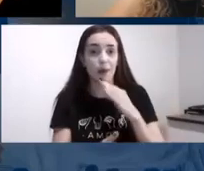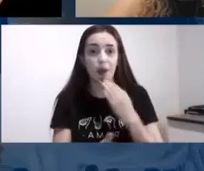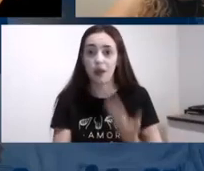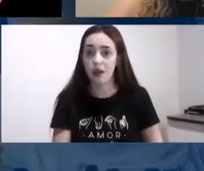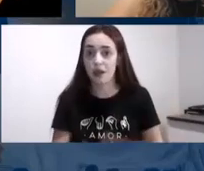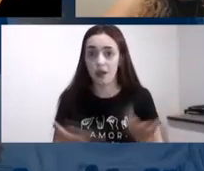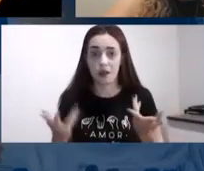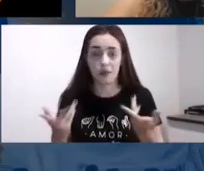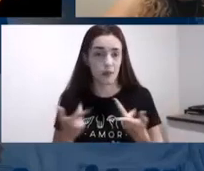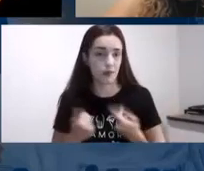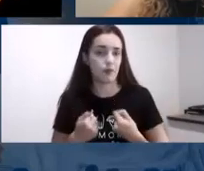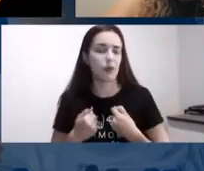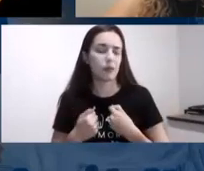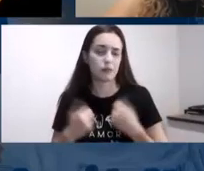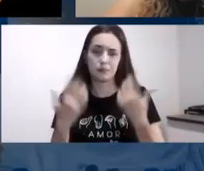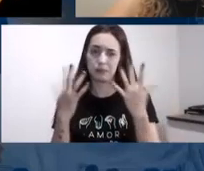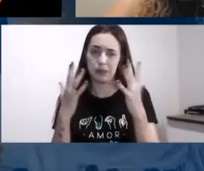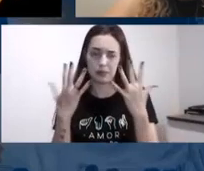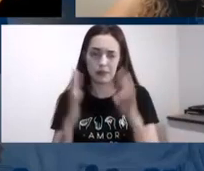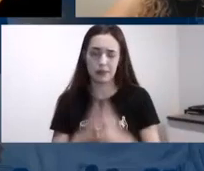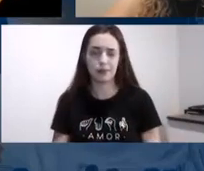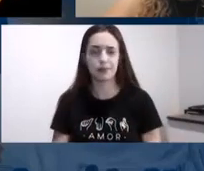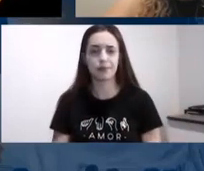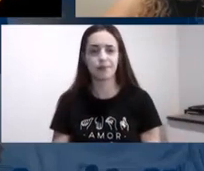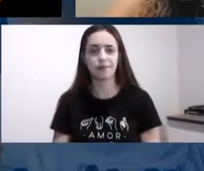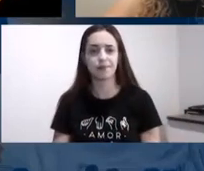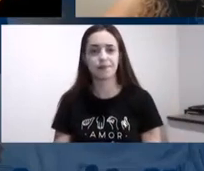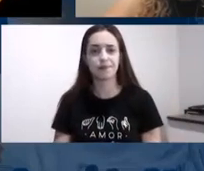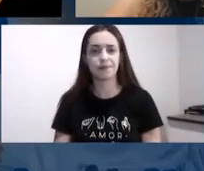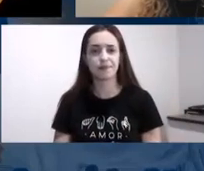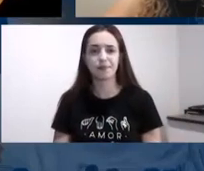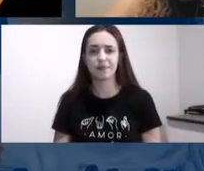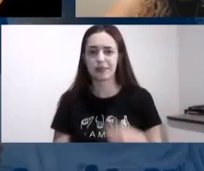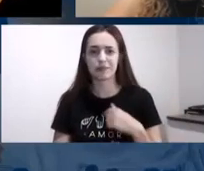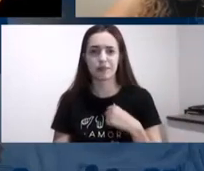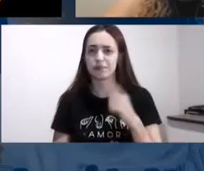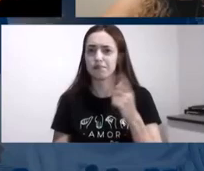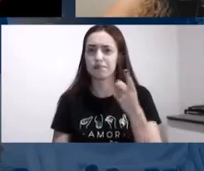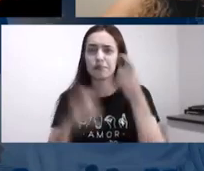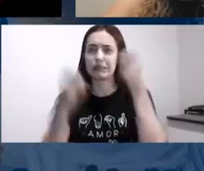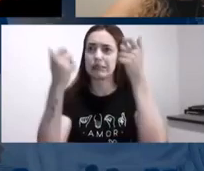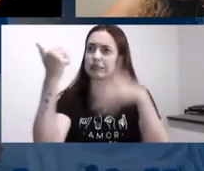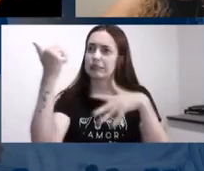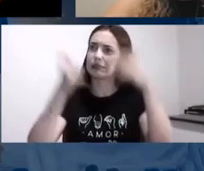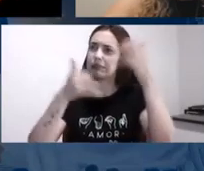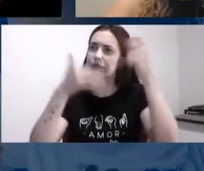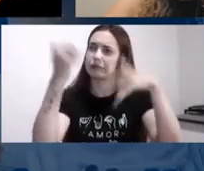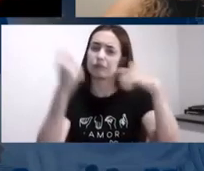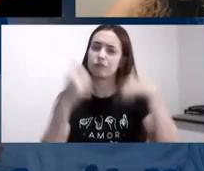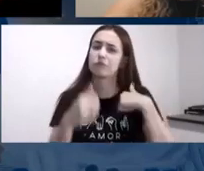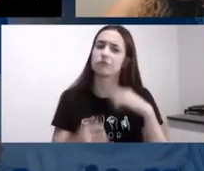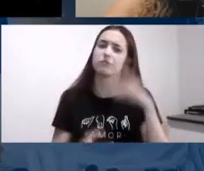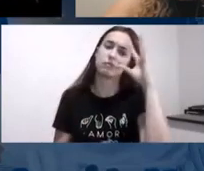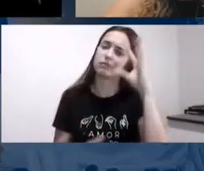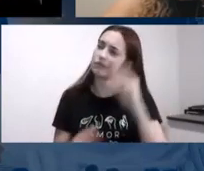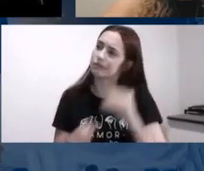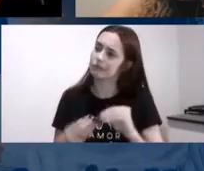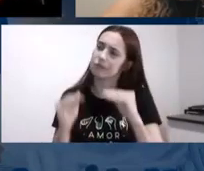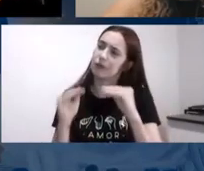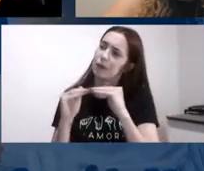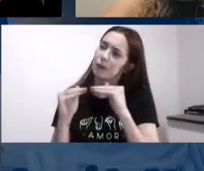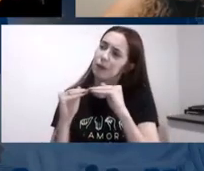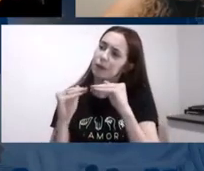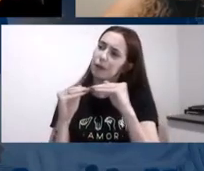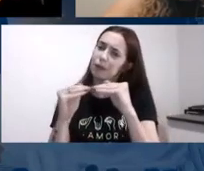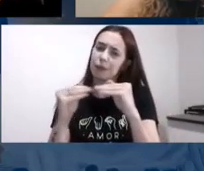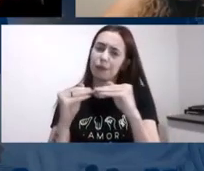parabéns sabe e aqui eu acho que cada fala cada frase tua eu acredito que a gente consegue dar um desdobramento gigantesco para a